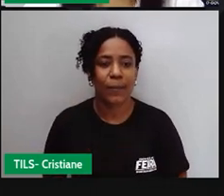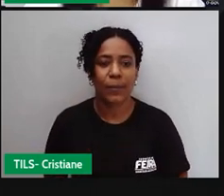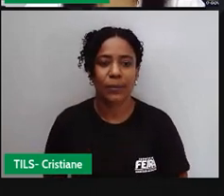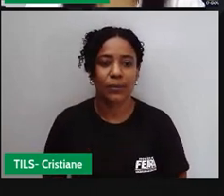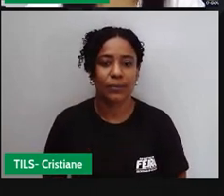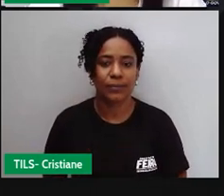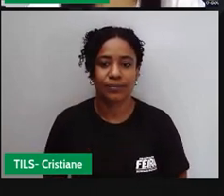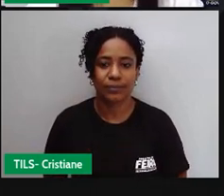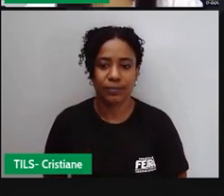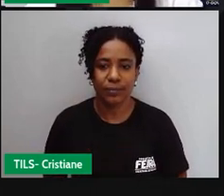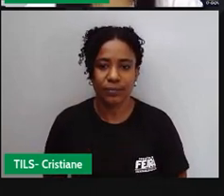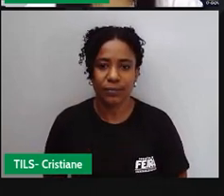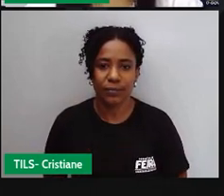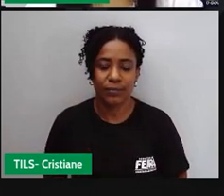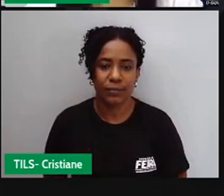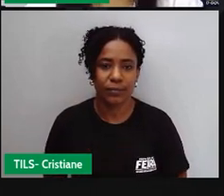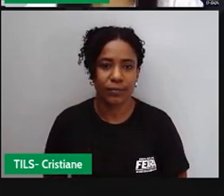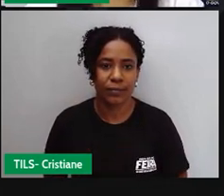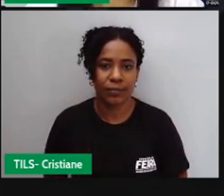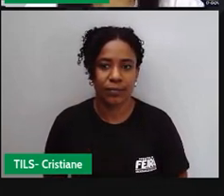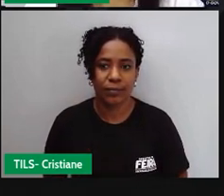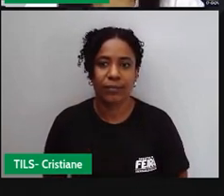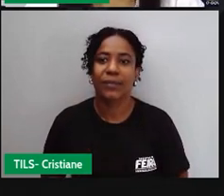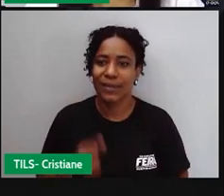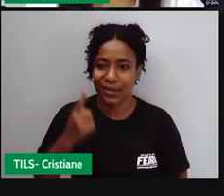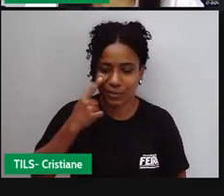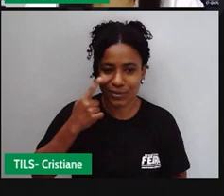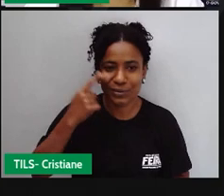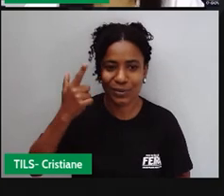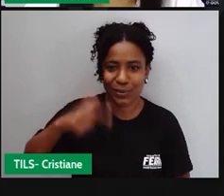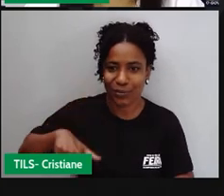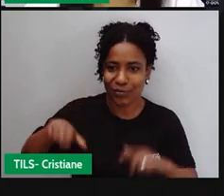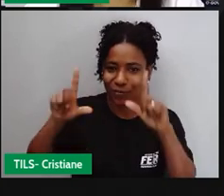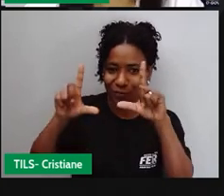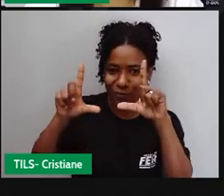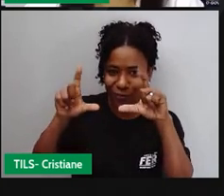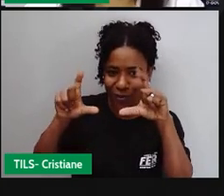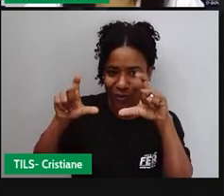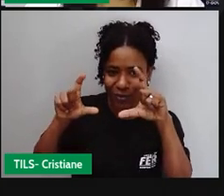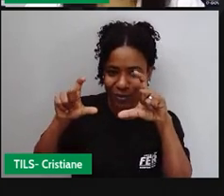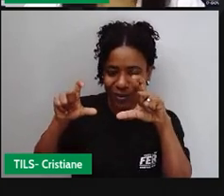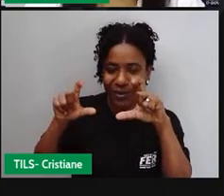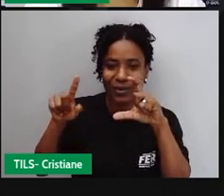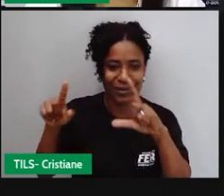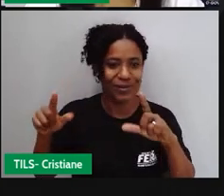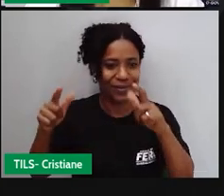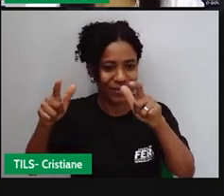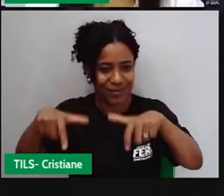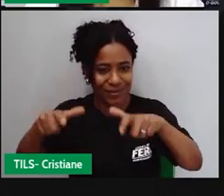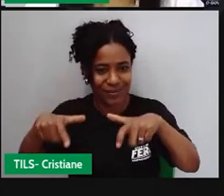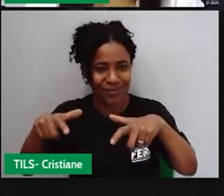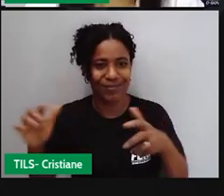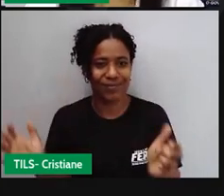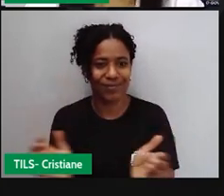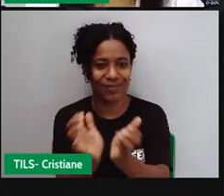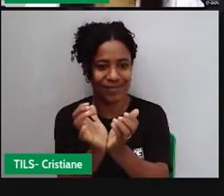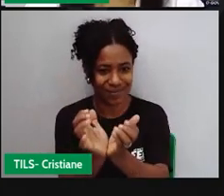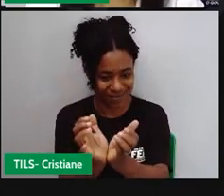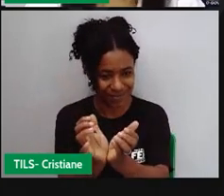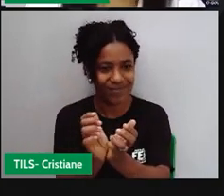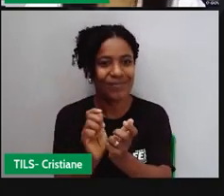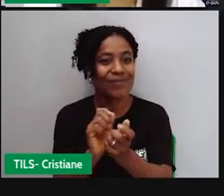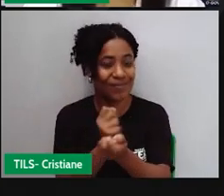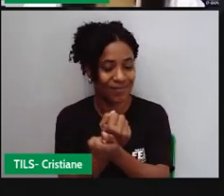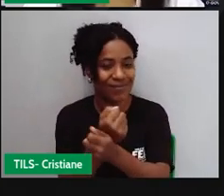Aí, novamente, a Pró colocou aí a foto do quilombo dos palmares, que agora é reconhecido como patrimônio